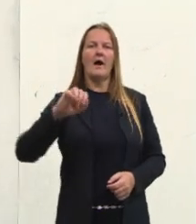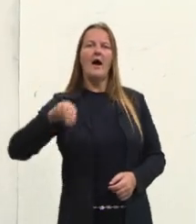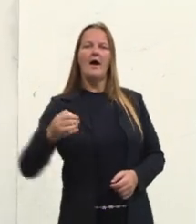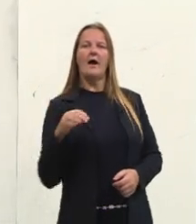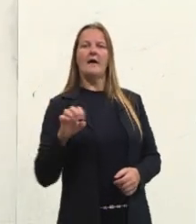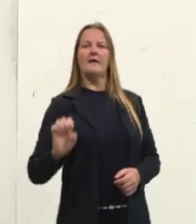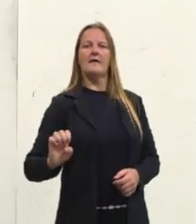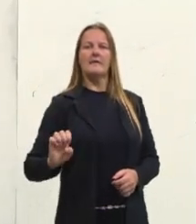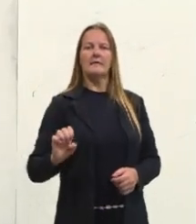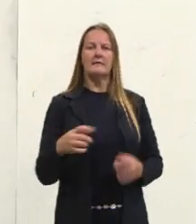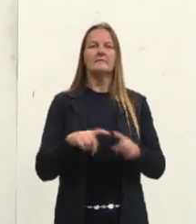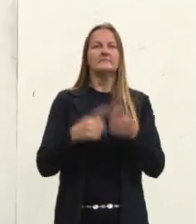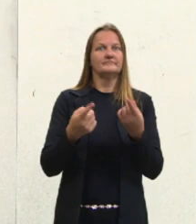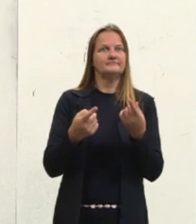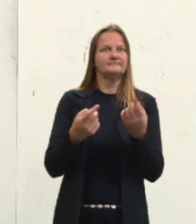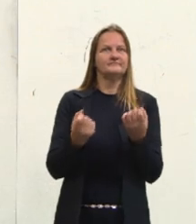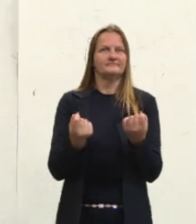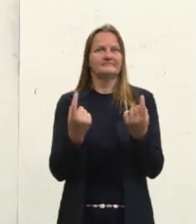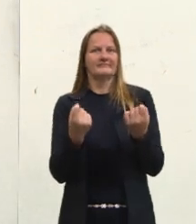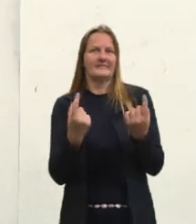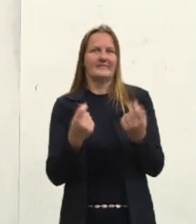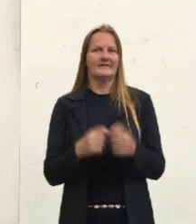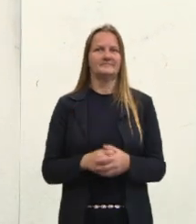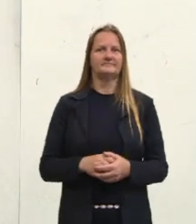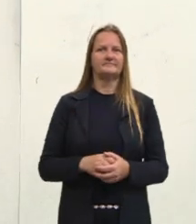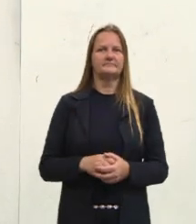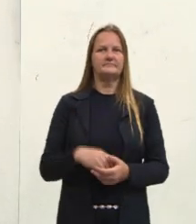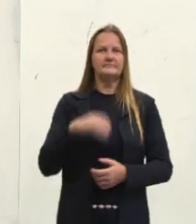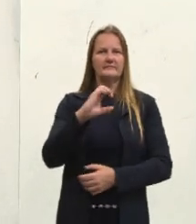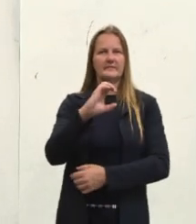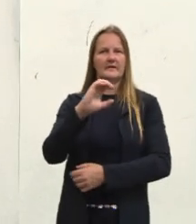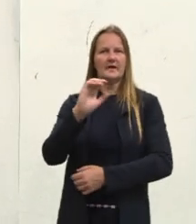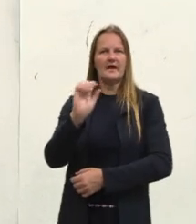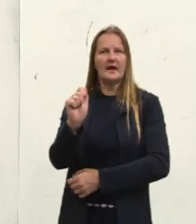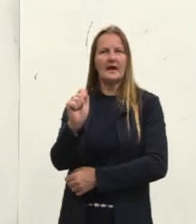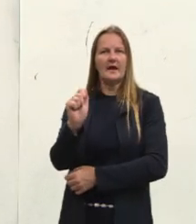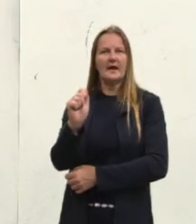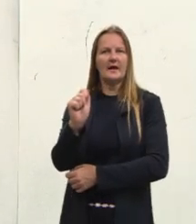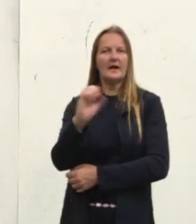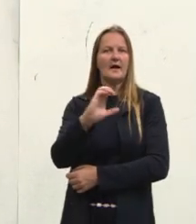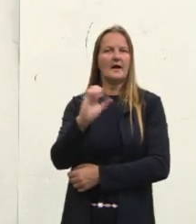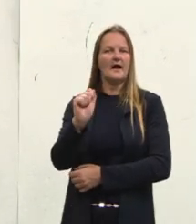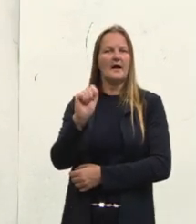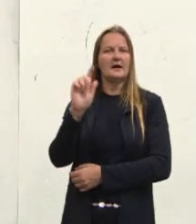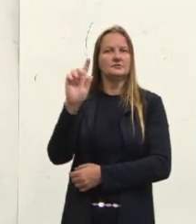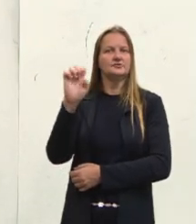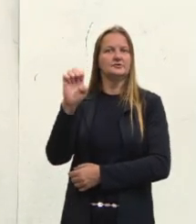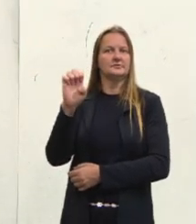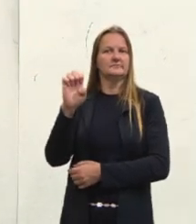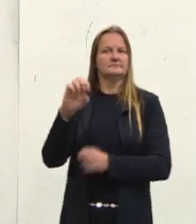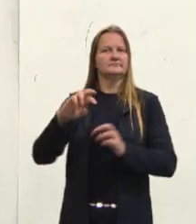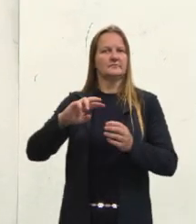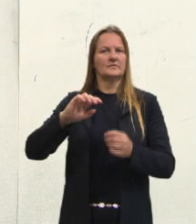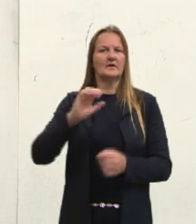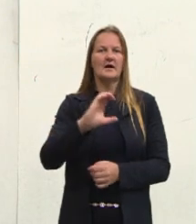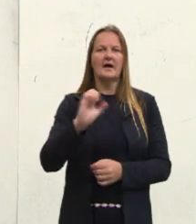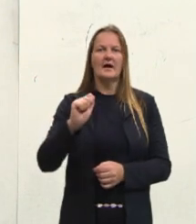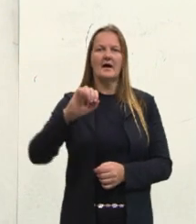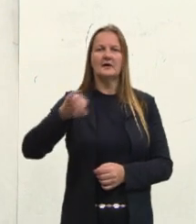poderia ter o som de derrota. Por exemplo, poderia ser CAJE, CAJE, ou CAJE,